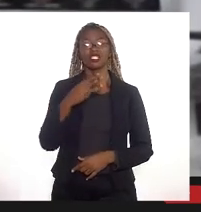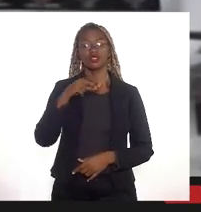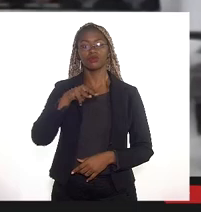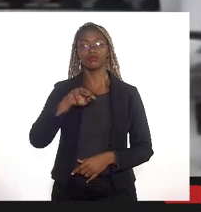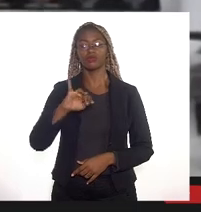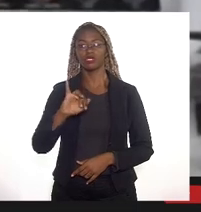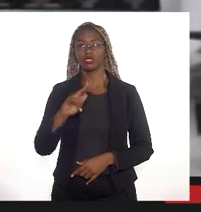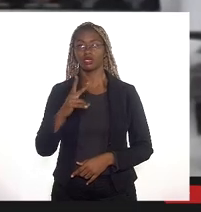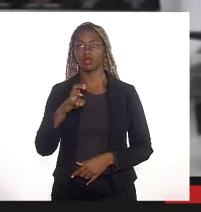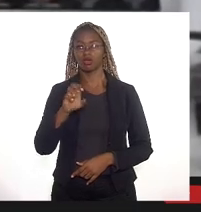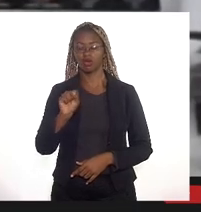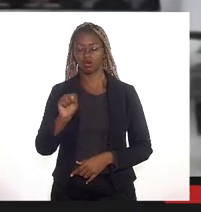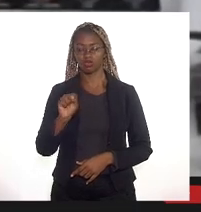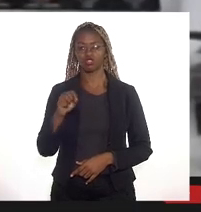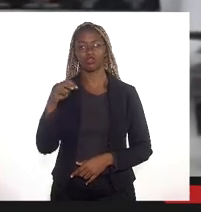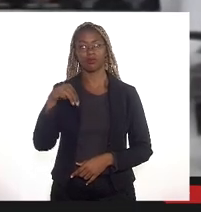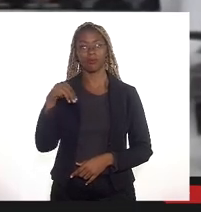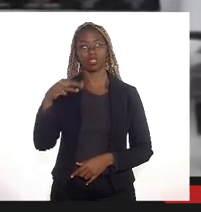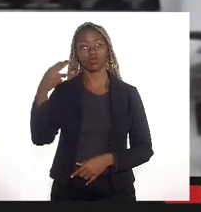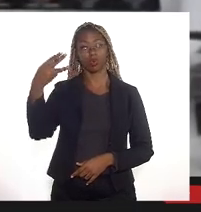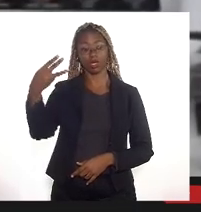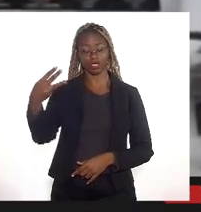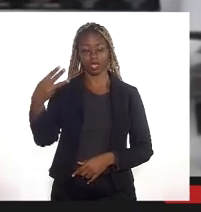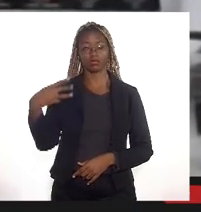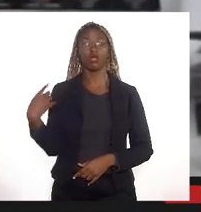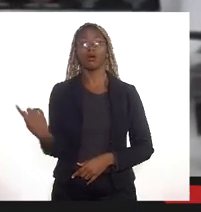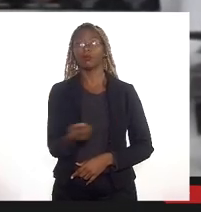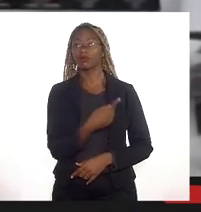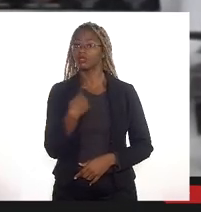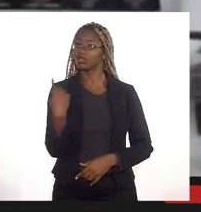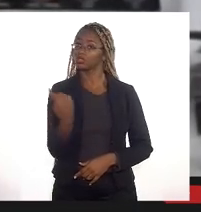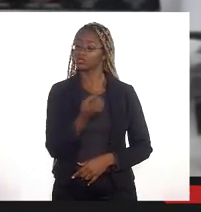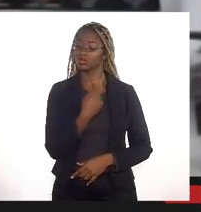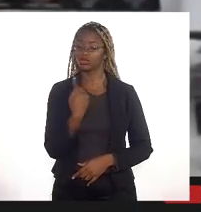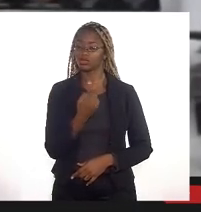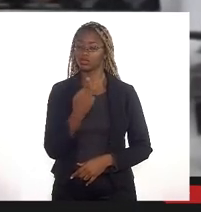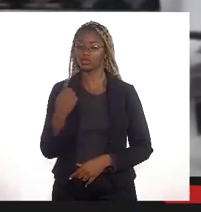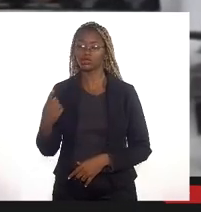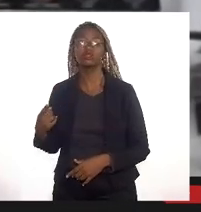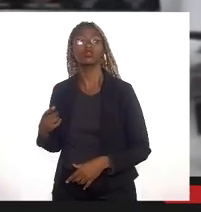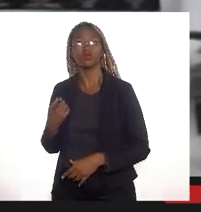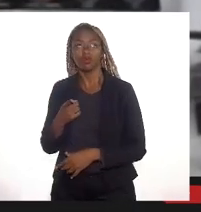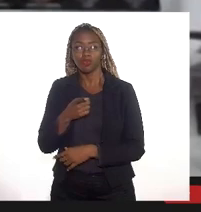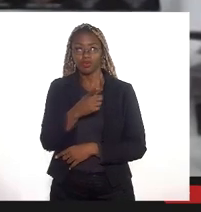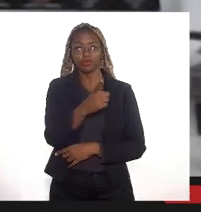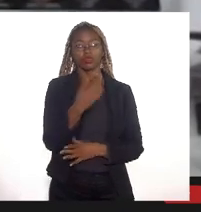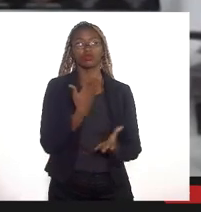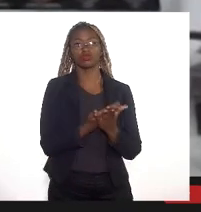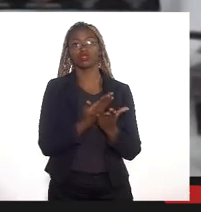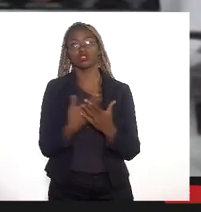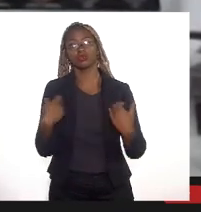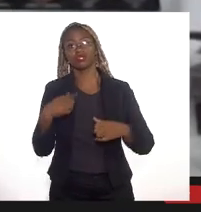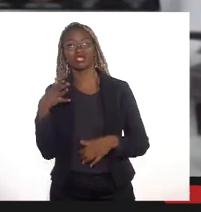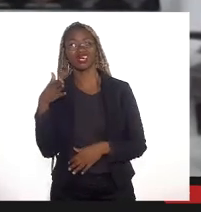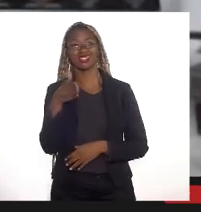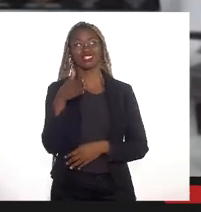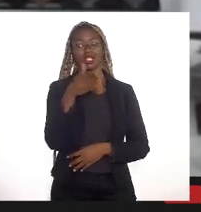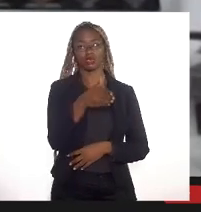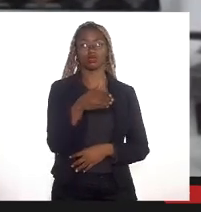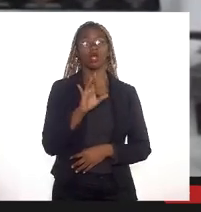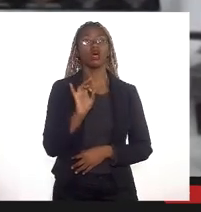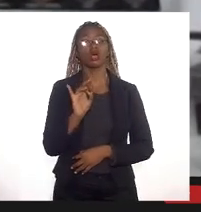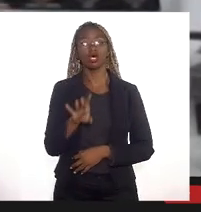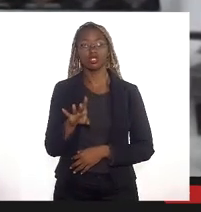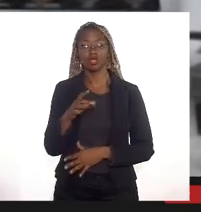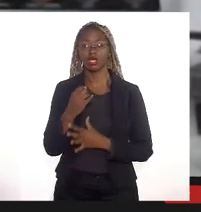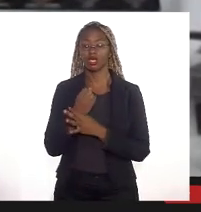que para que a gente possa cada vez mais avançar nos nossos estudos a gente precisa ter acesso a área esse aterro está garantindo que